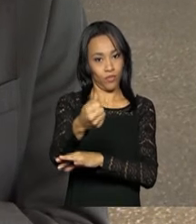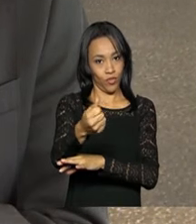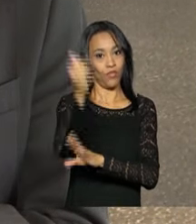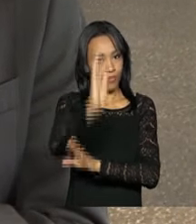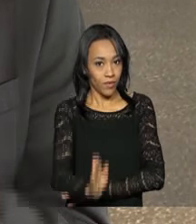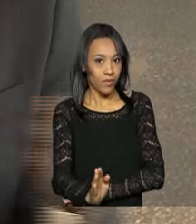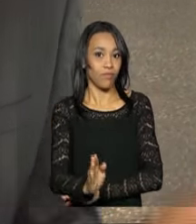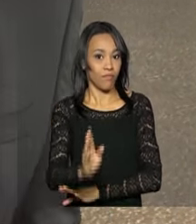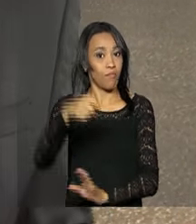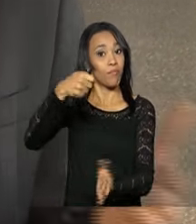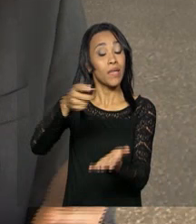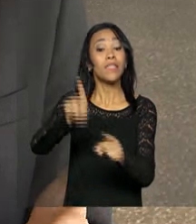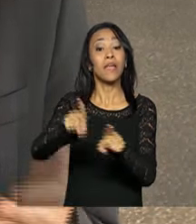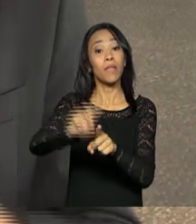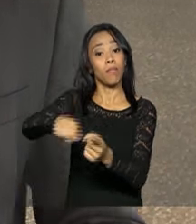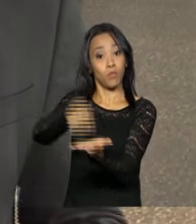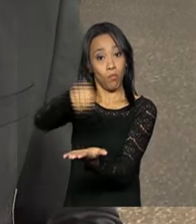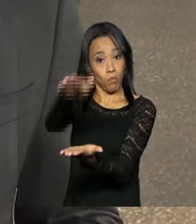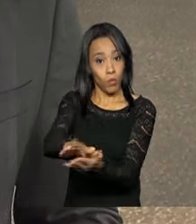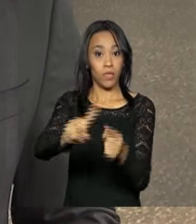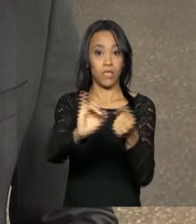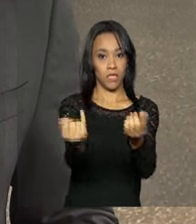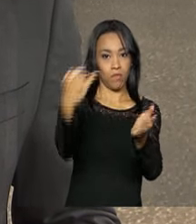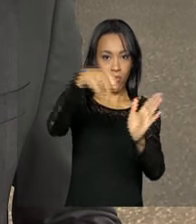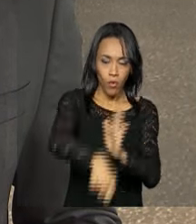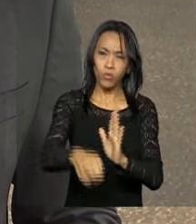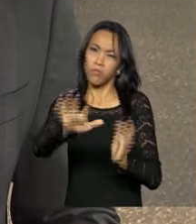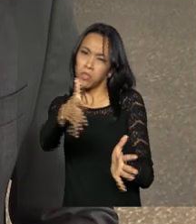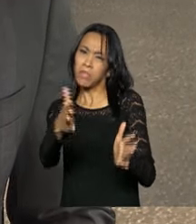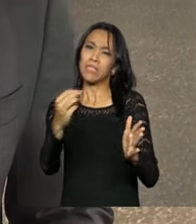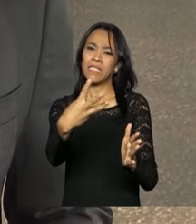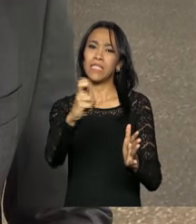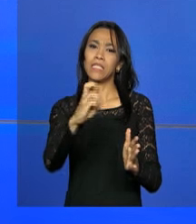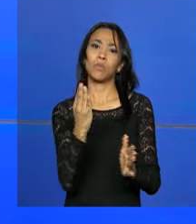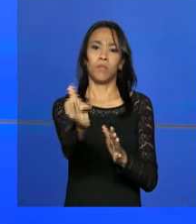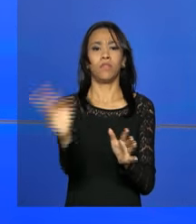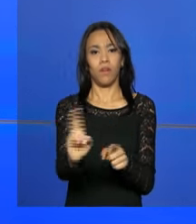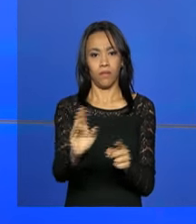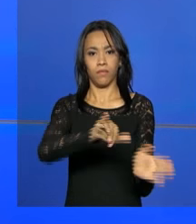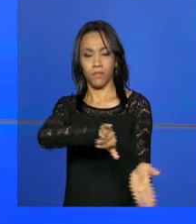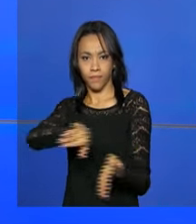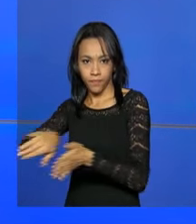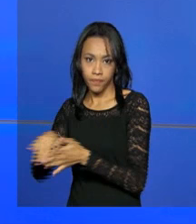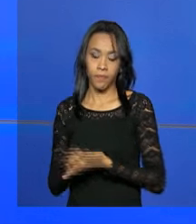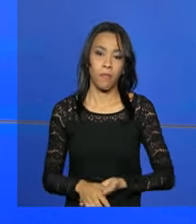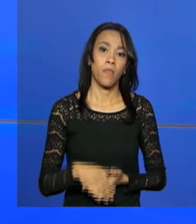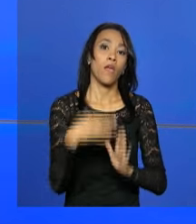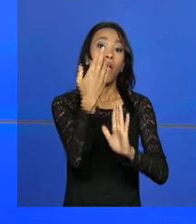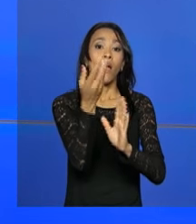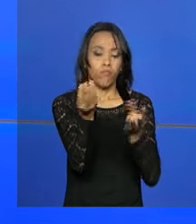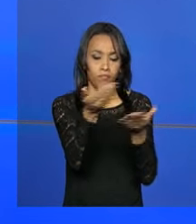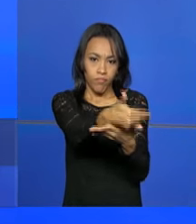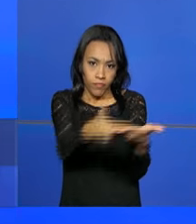arrecadação com a cobrança de multas e impostos chegue a 35 bilhões de reais. O formulário